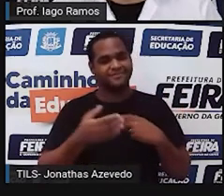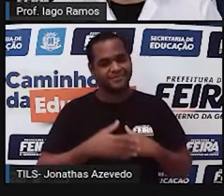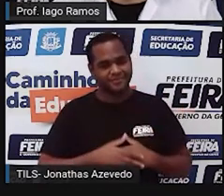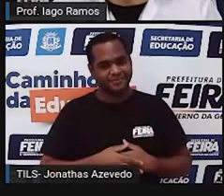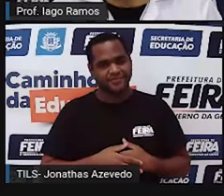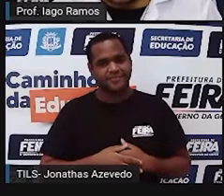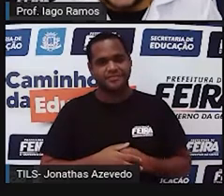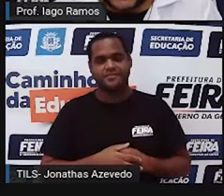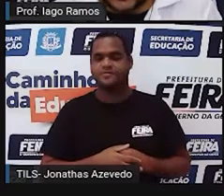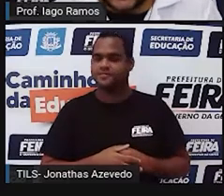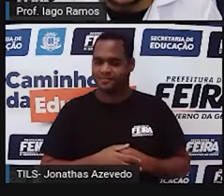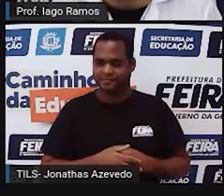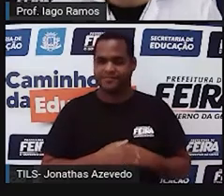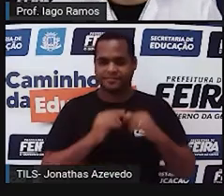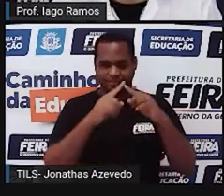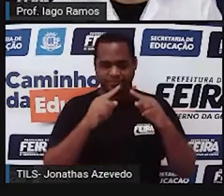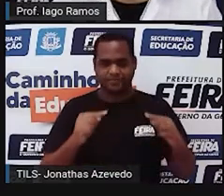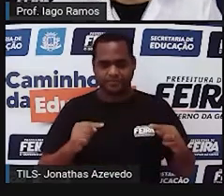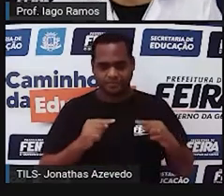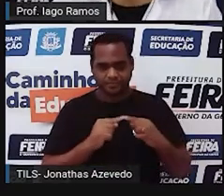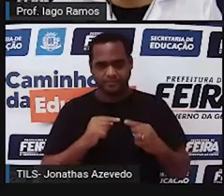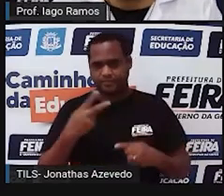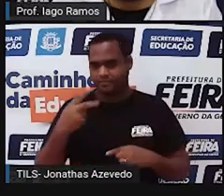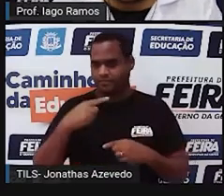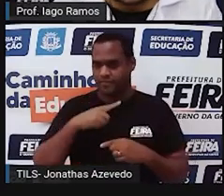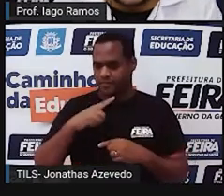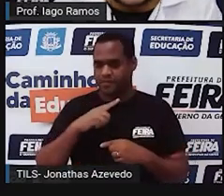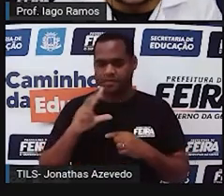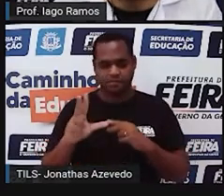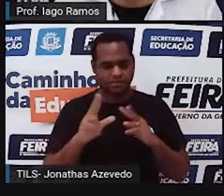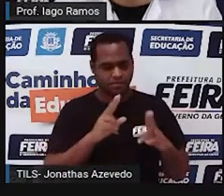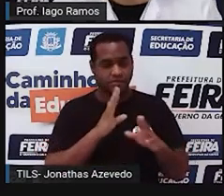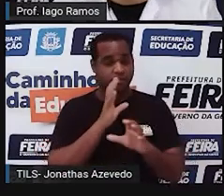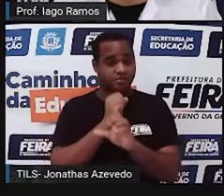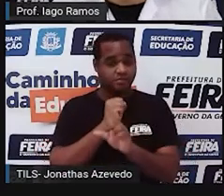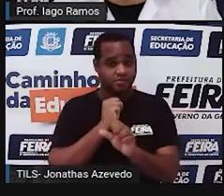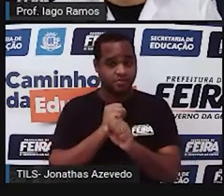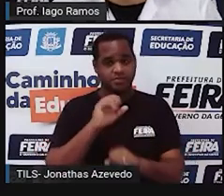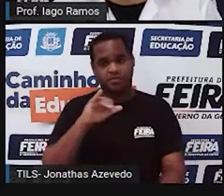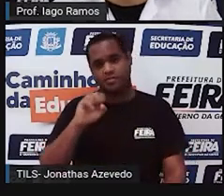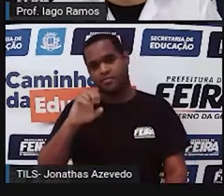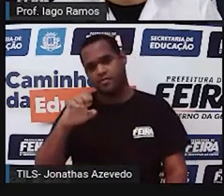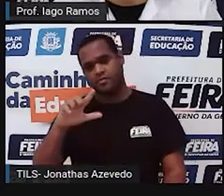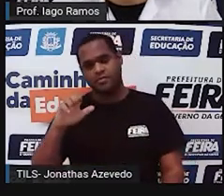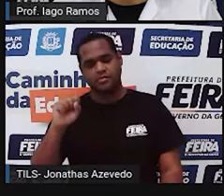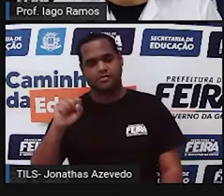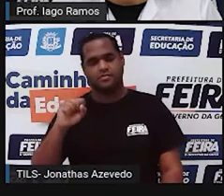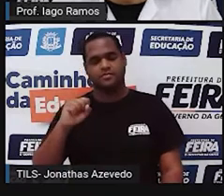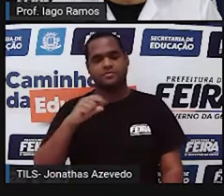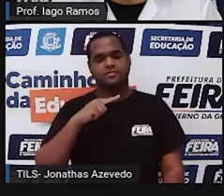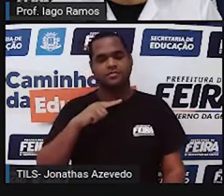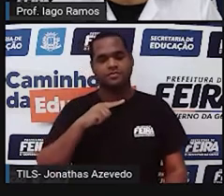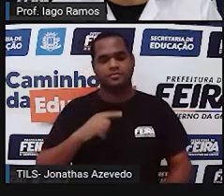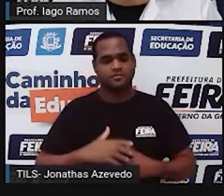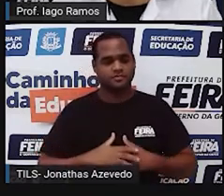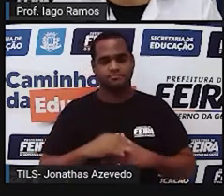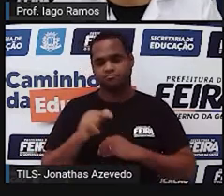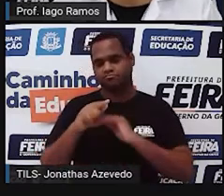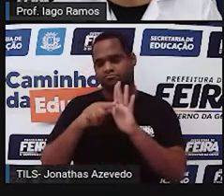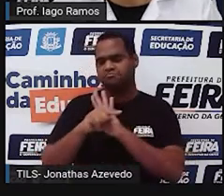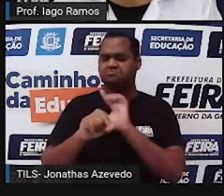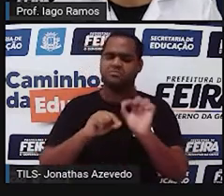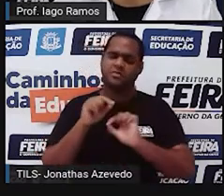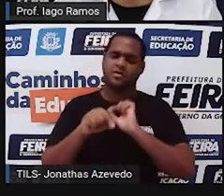é isso aí. O triângulo que tem dois lados com a mesma medida, ele é chamado de isósceles. Aí você me pergunta,